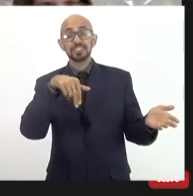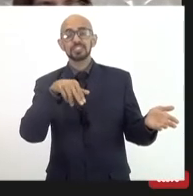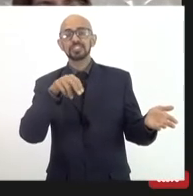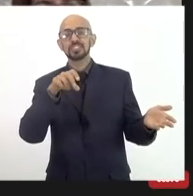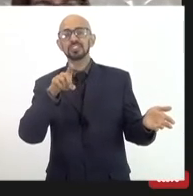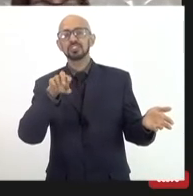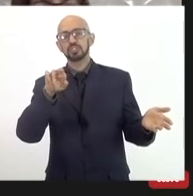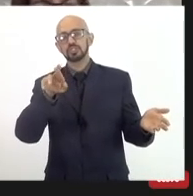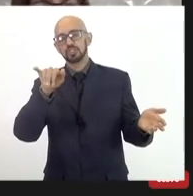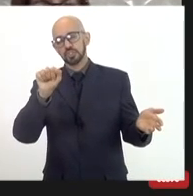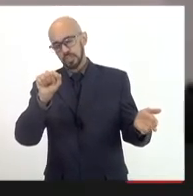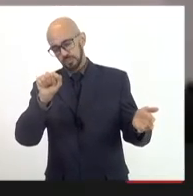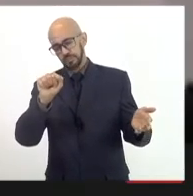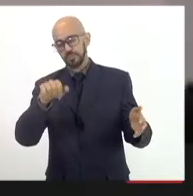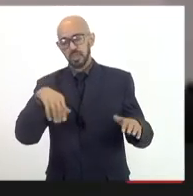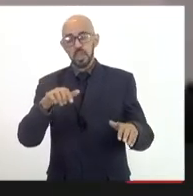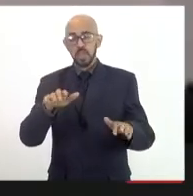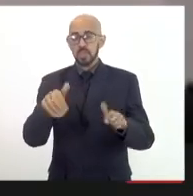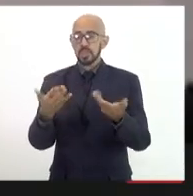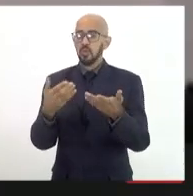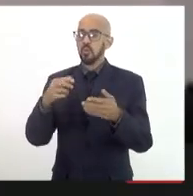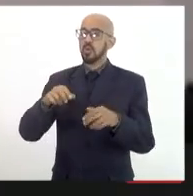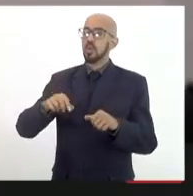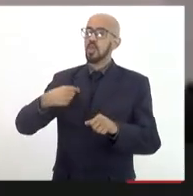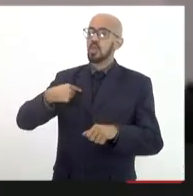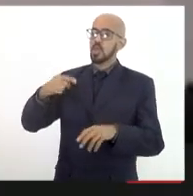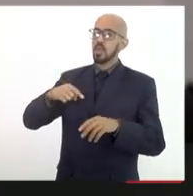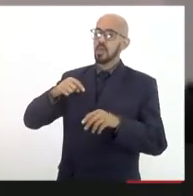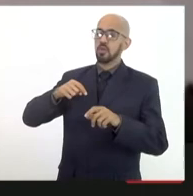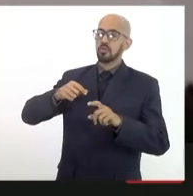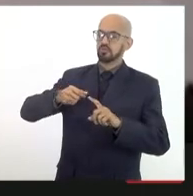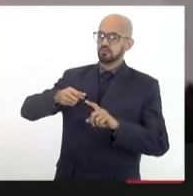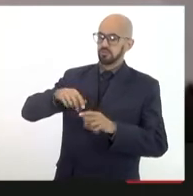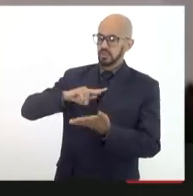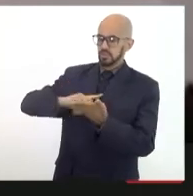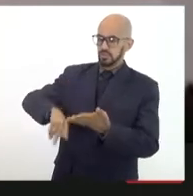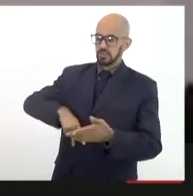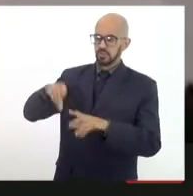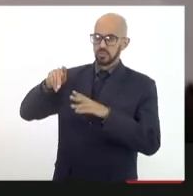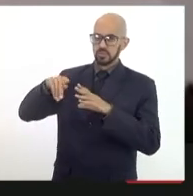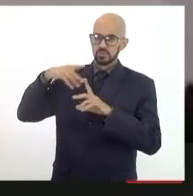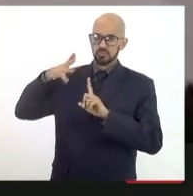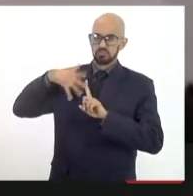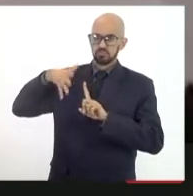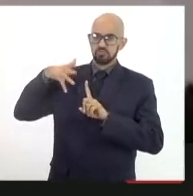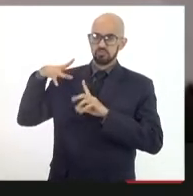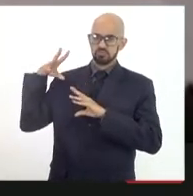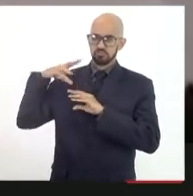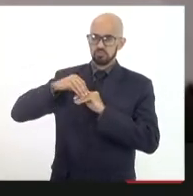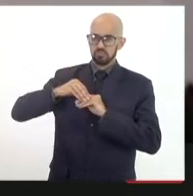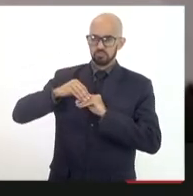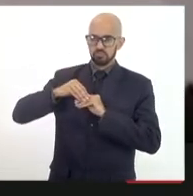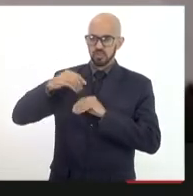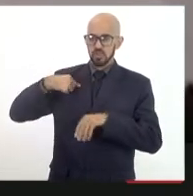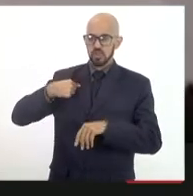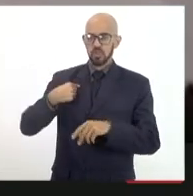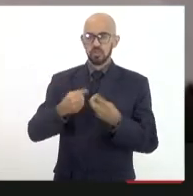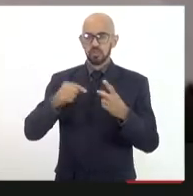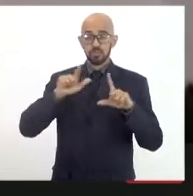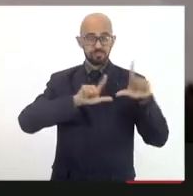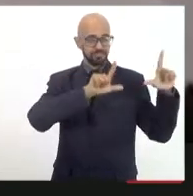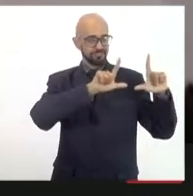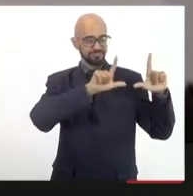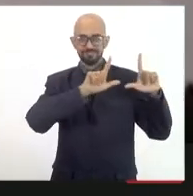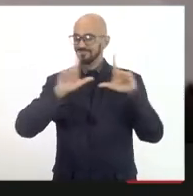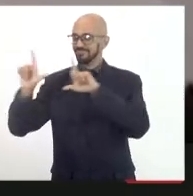Presidente, eu vou ser bastante objetivo, eu estou, inclusive, em duas telas, segunda-feira é o dia de